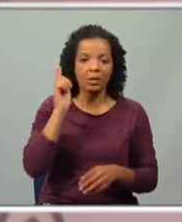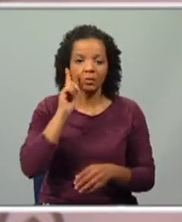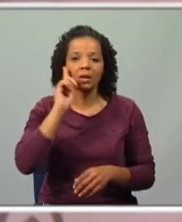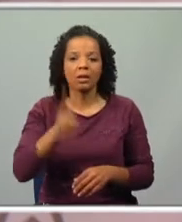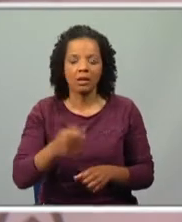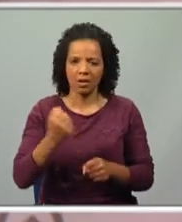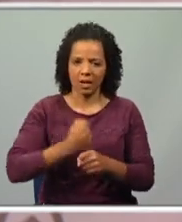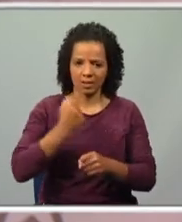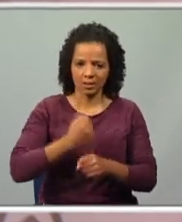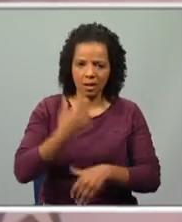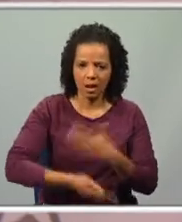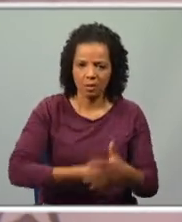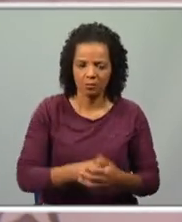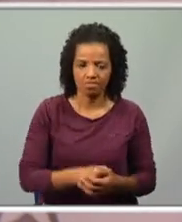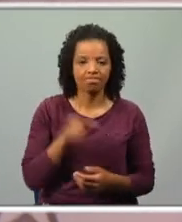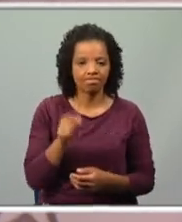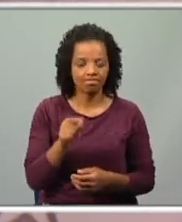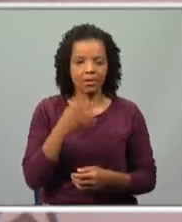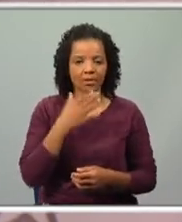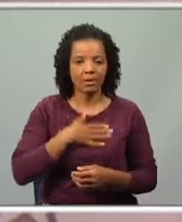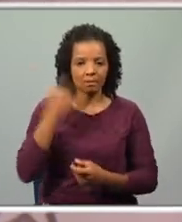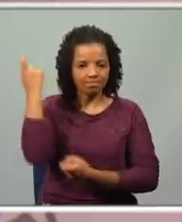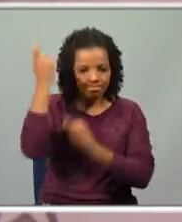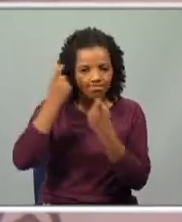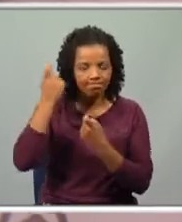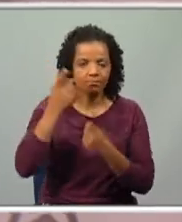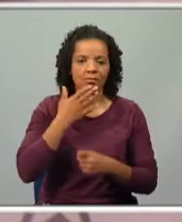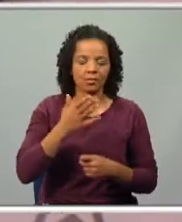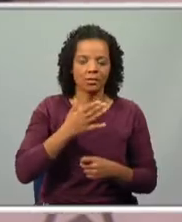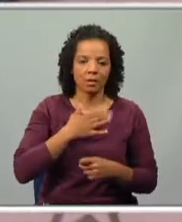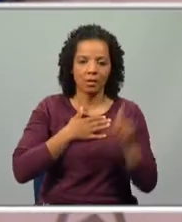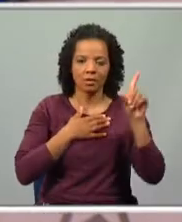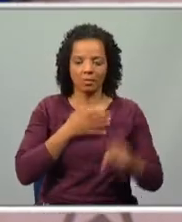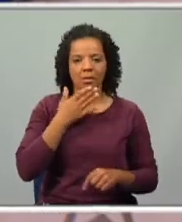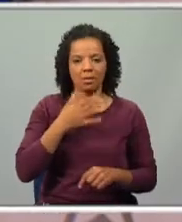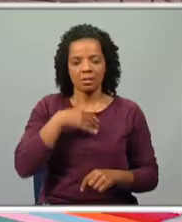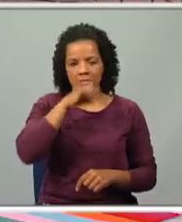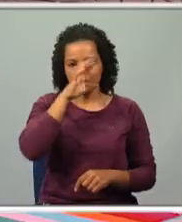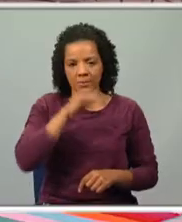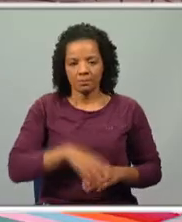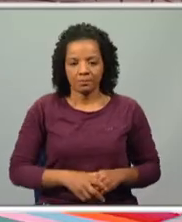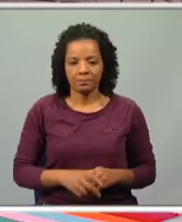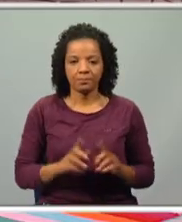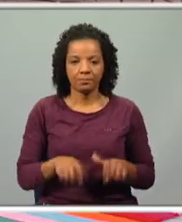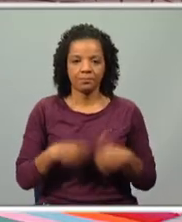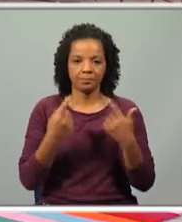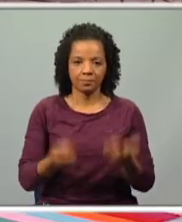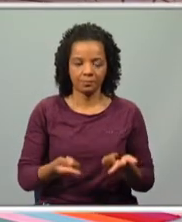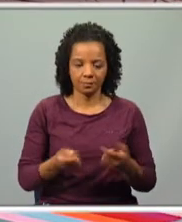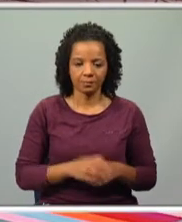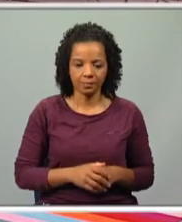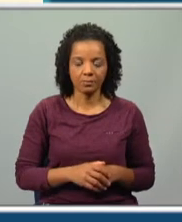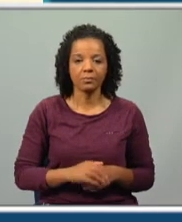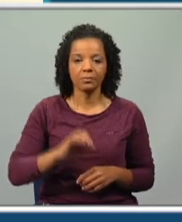é a ação. É isso que nos vai fazer refletir, que nos vai, eventualmente, surpreender. Depois, neste primeiro